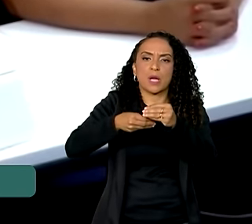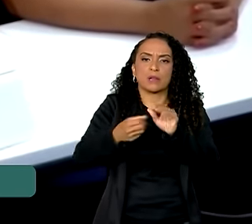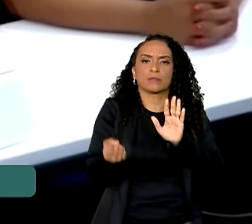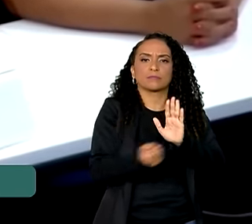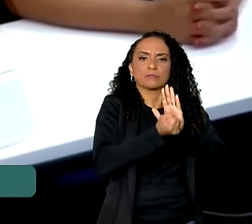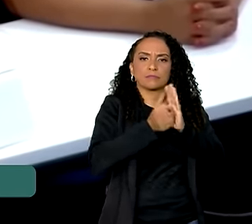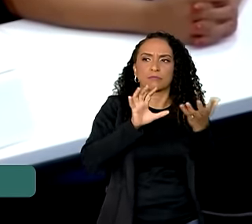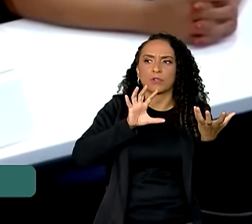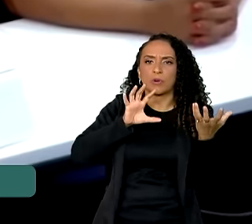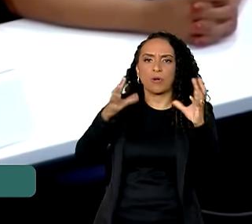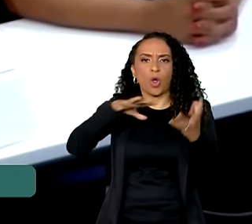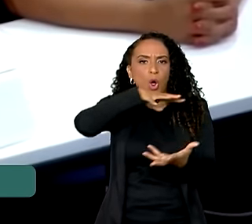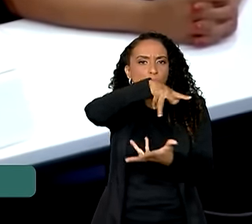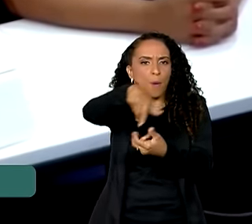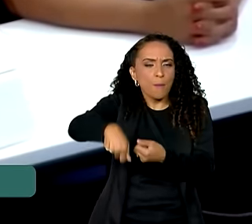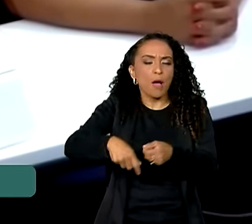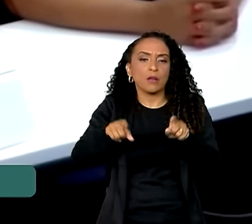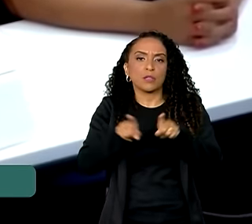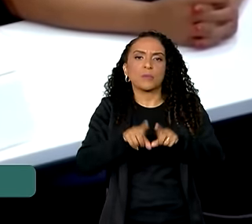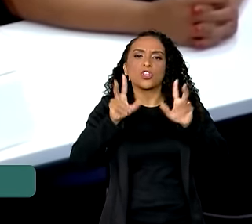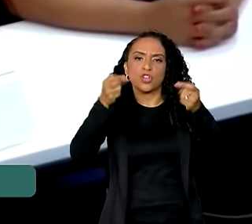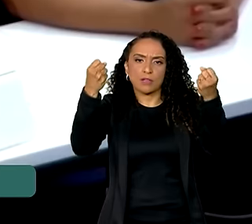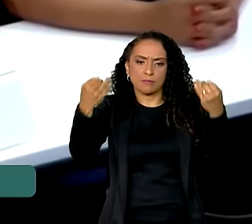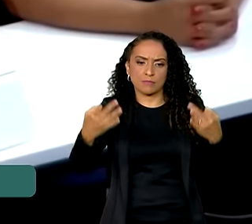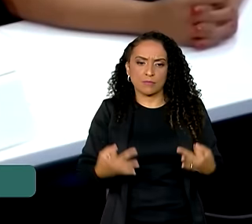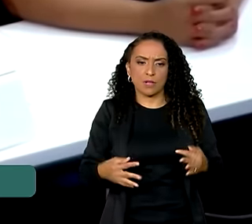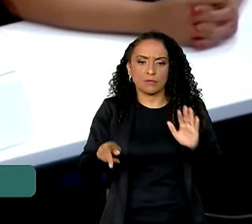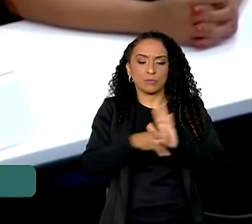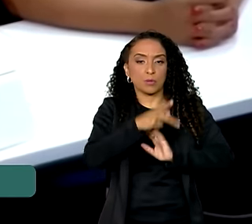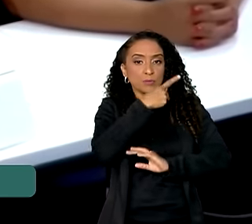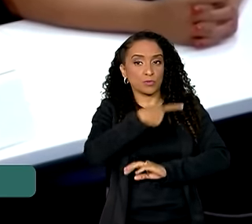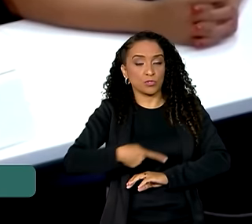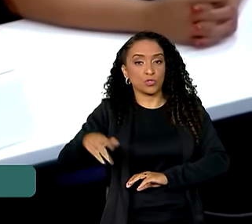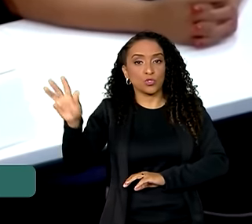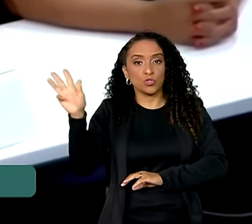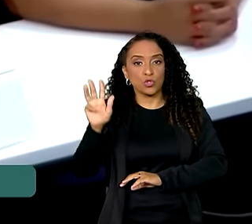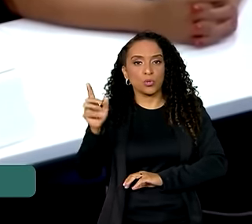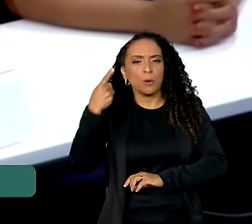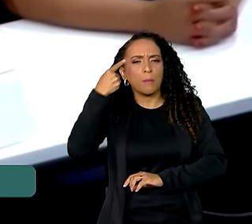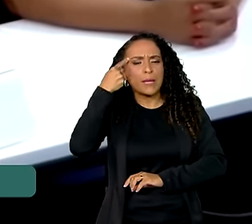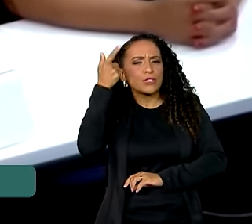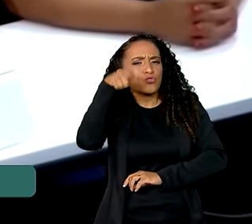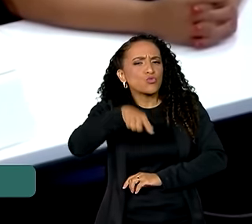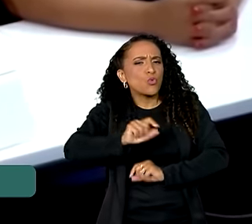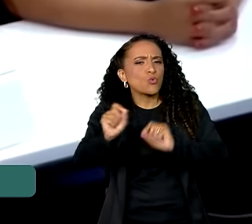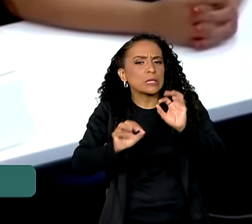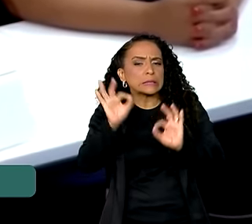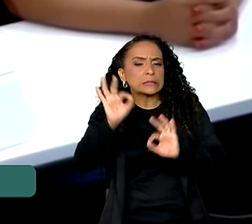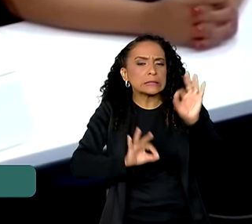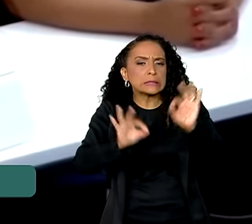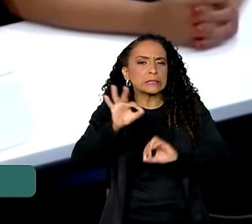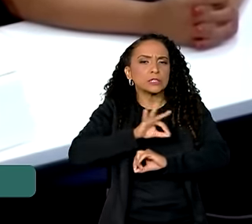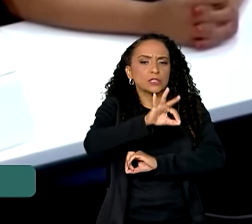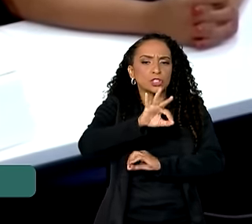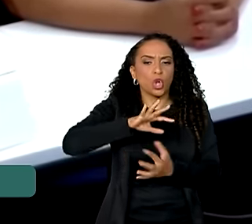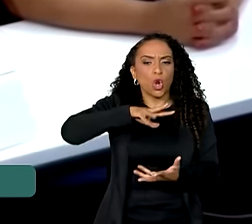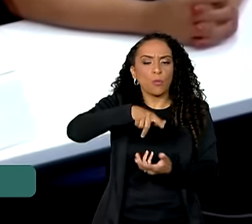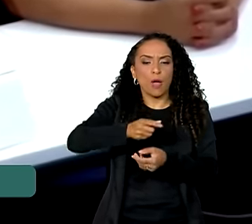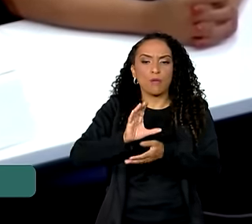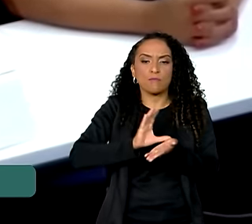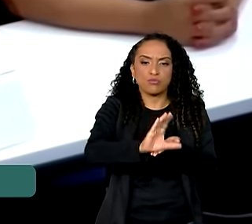global e, conforme já definido pelo presidente Lula, repensar a arquitetura global de